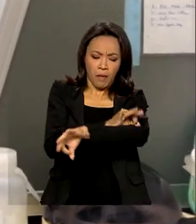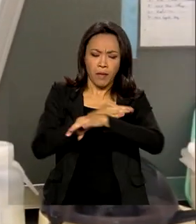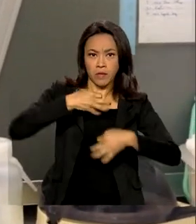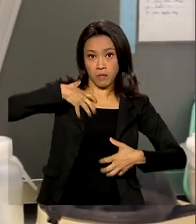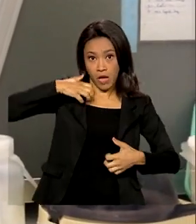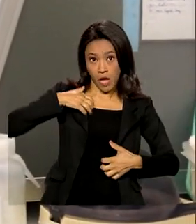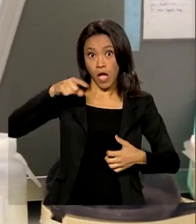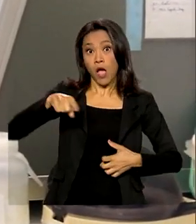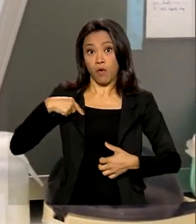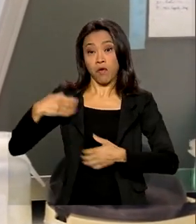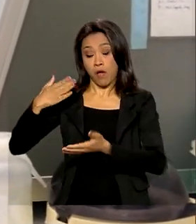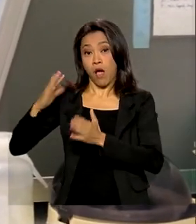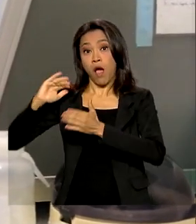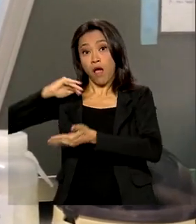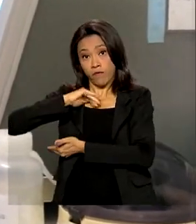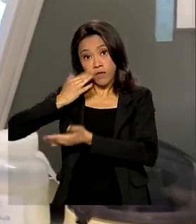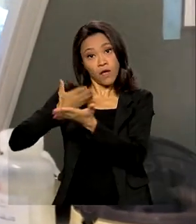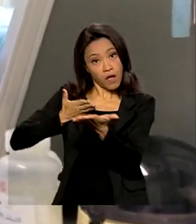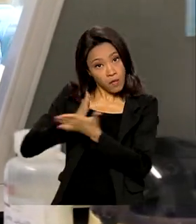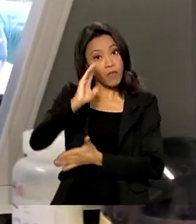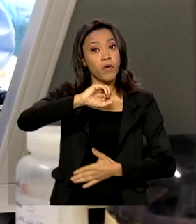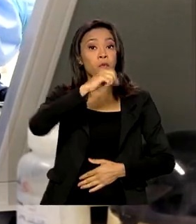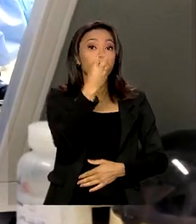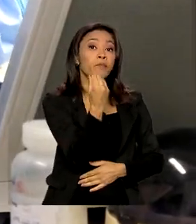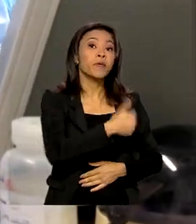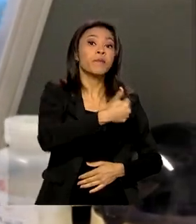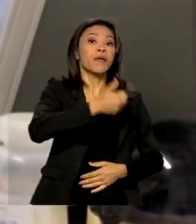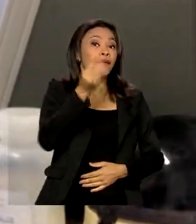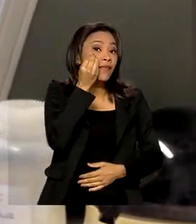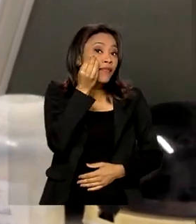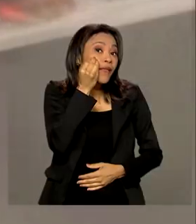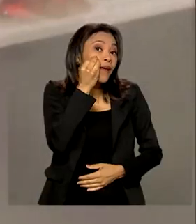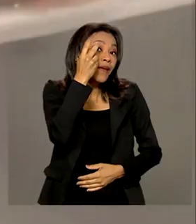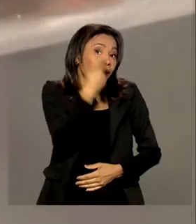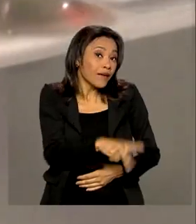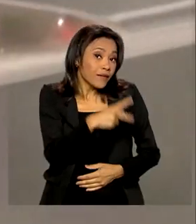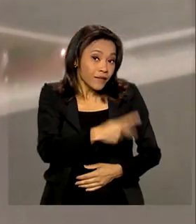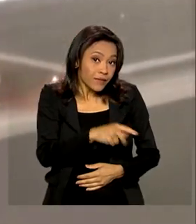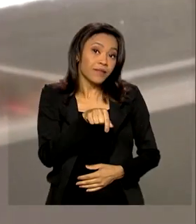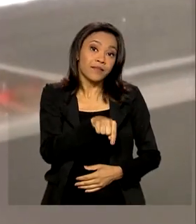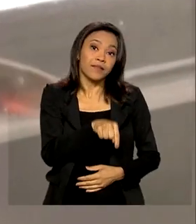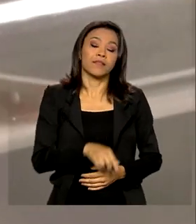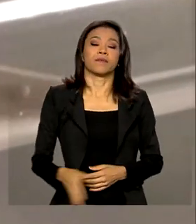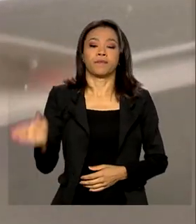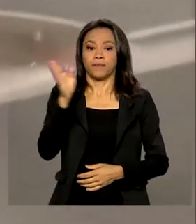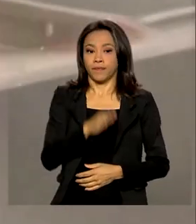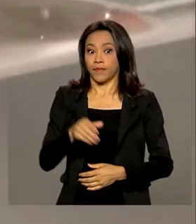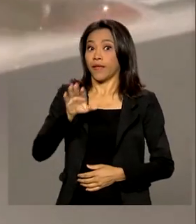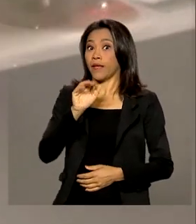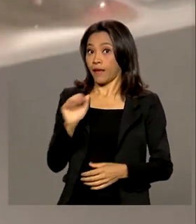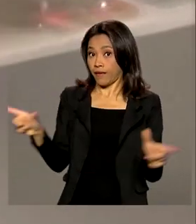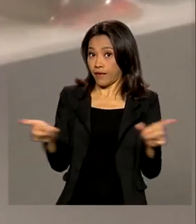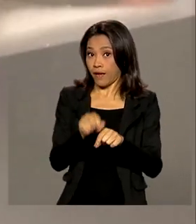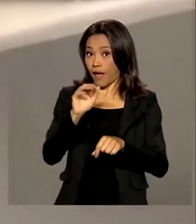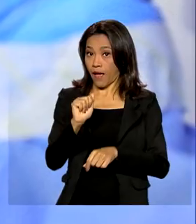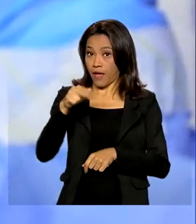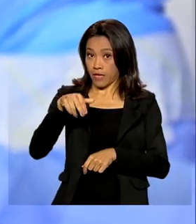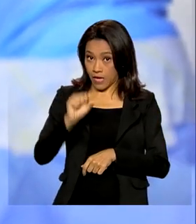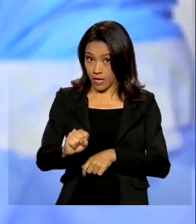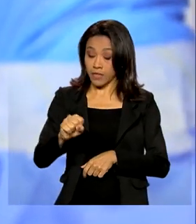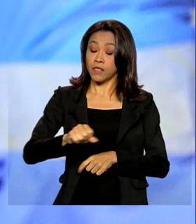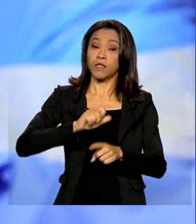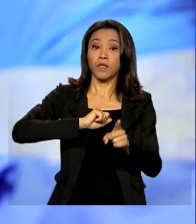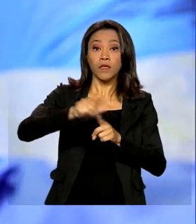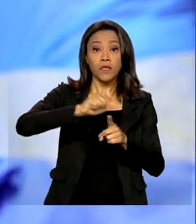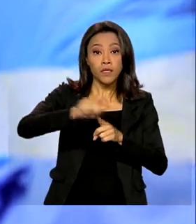registro de primeiro teste para diagnóstico da monkeypox no país. E a ANS determina que planos de saúde cubram